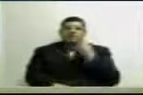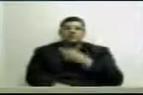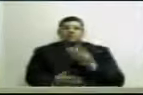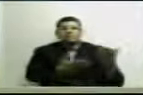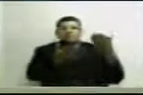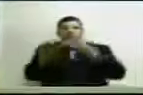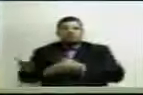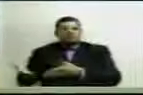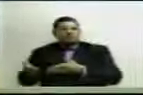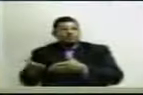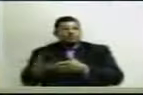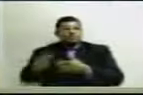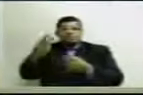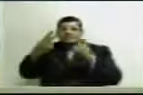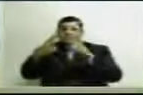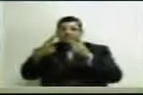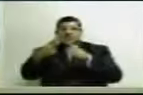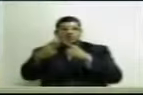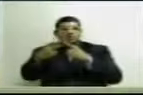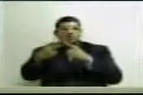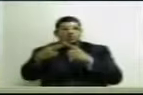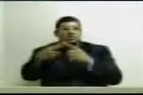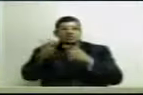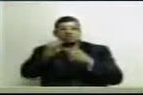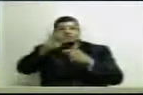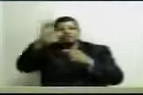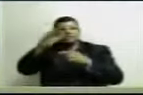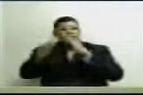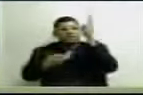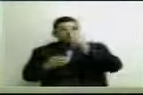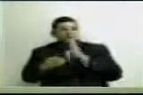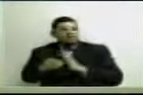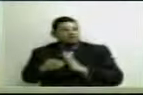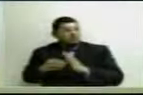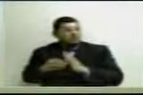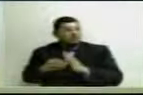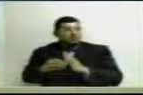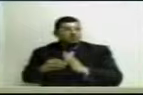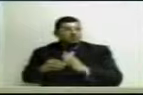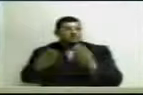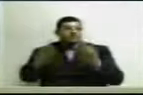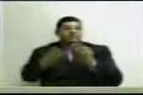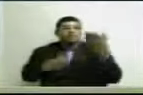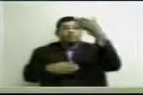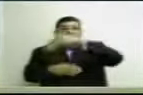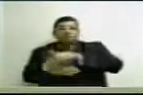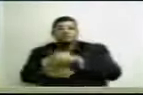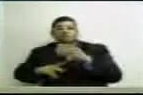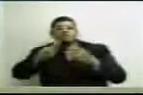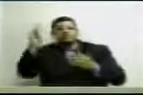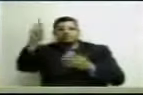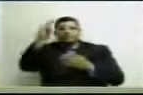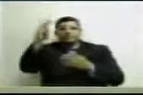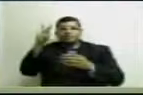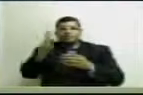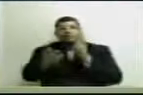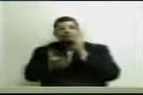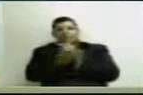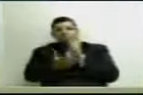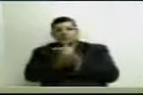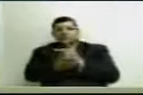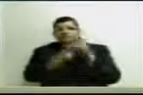nós passamos a ser a segunda cesta básica mais cara do país. Passamos vitória e